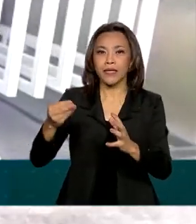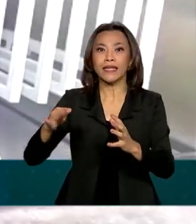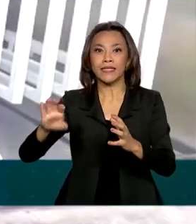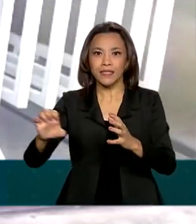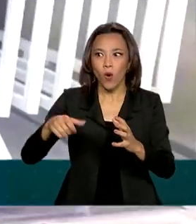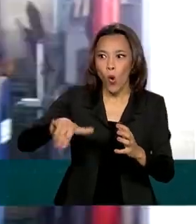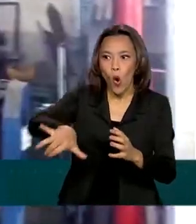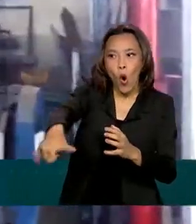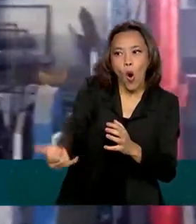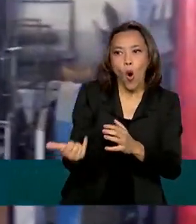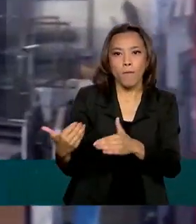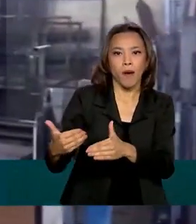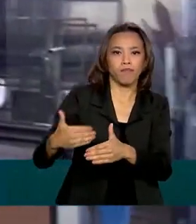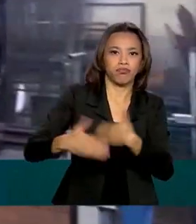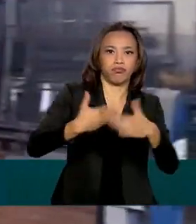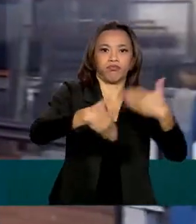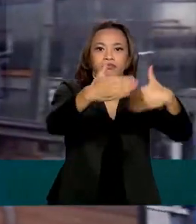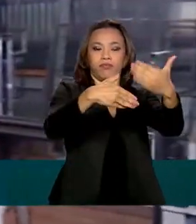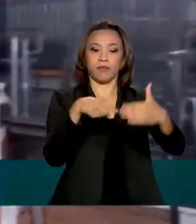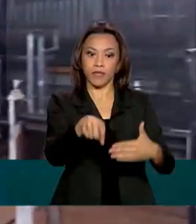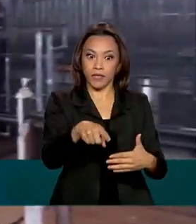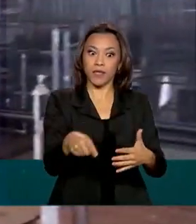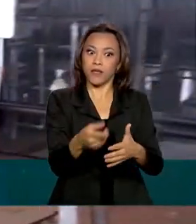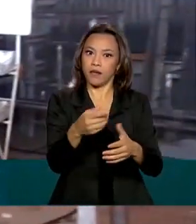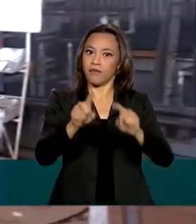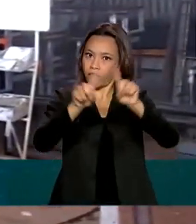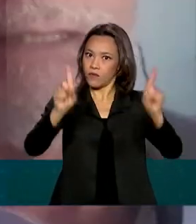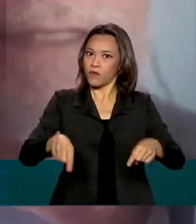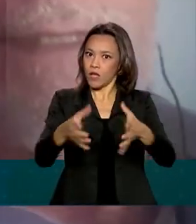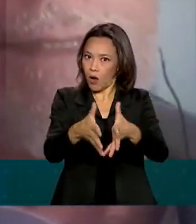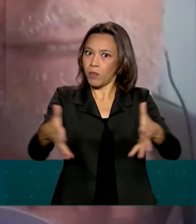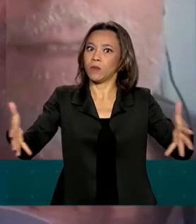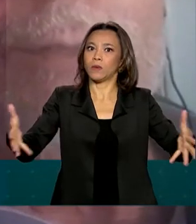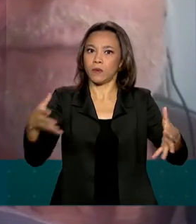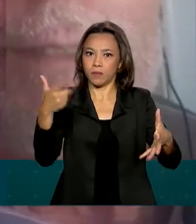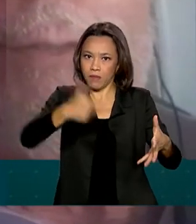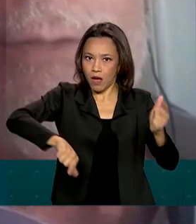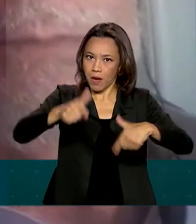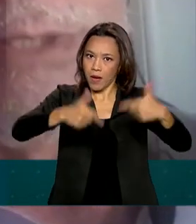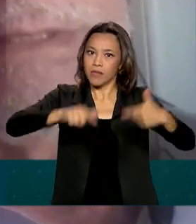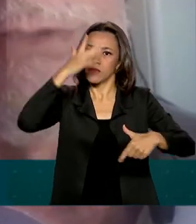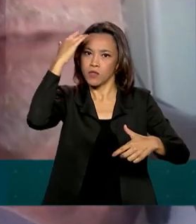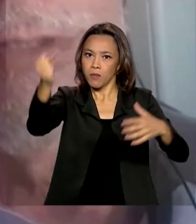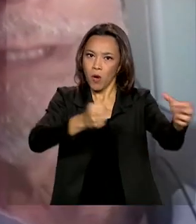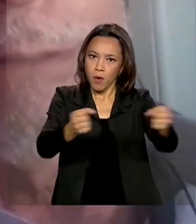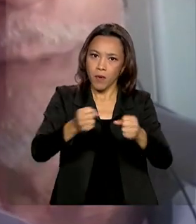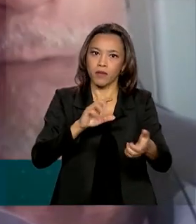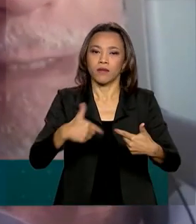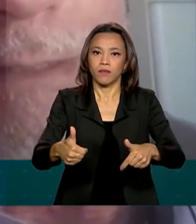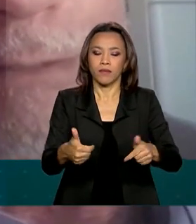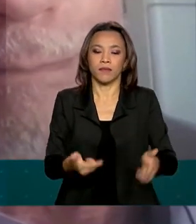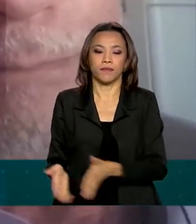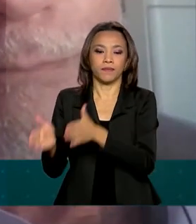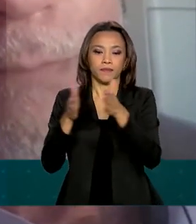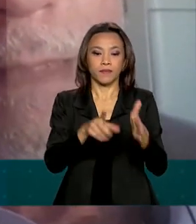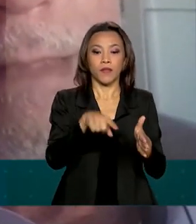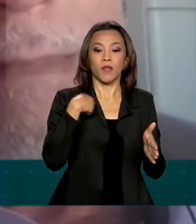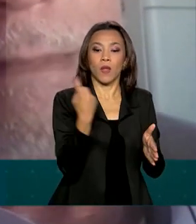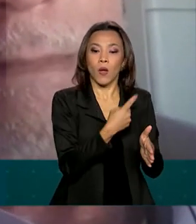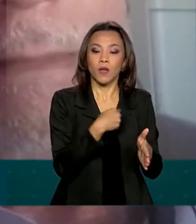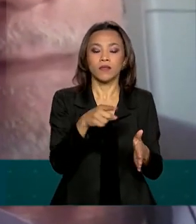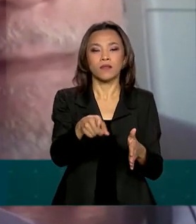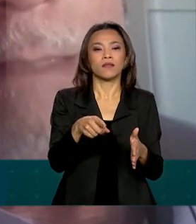novos produtos e aumentou o quadro de funcionários. A gente desenvolveu um protetor de balcão